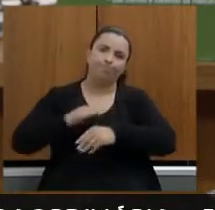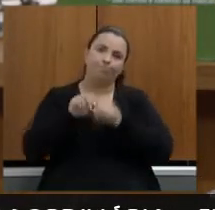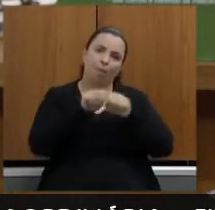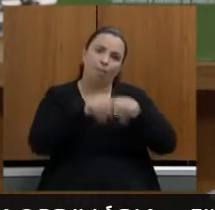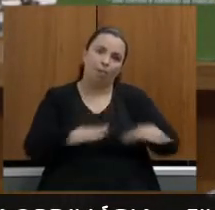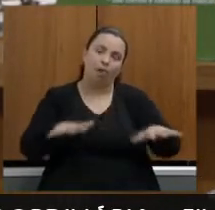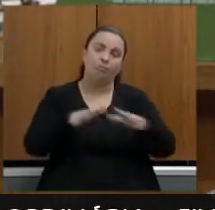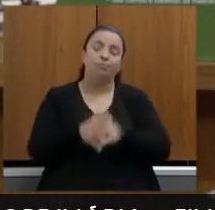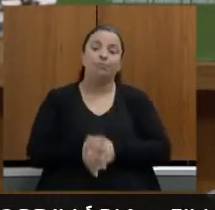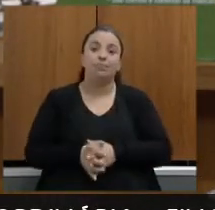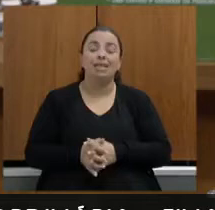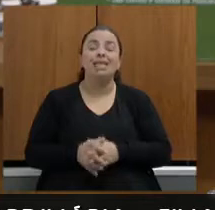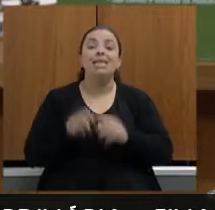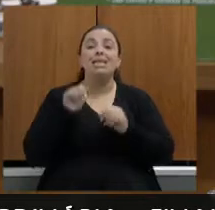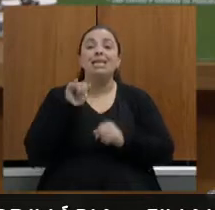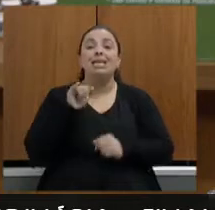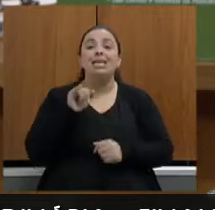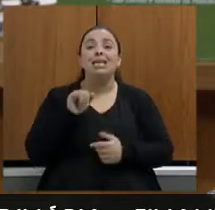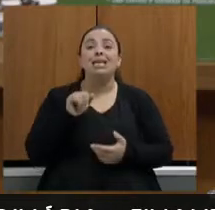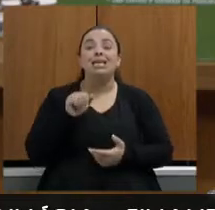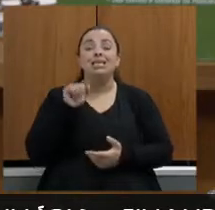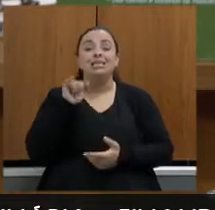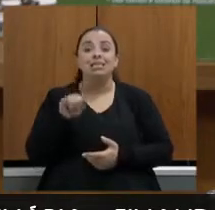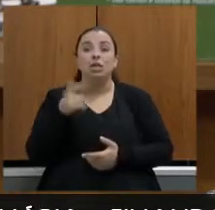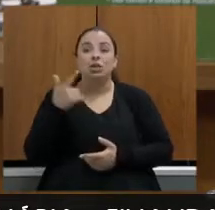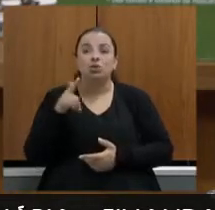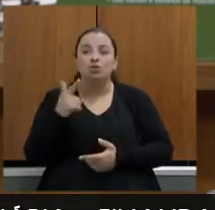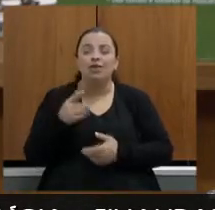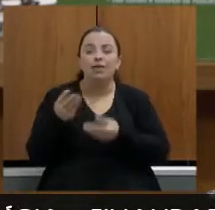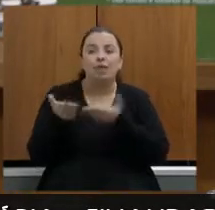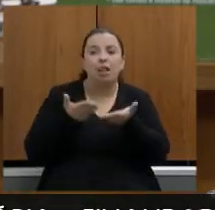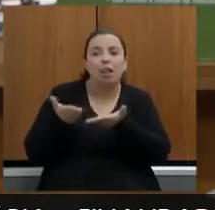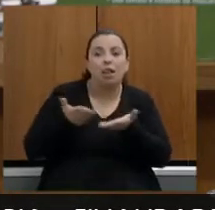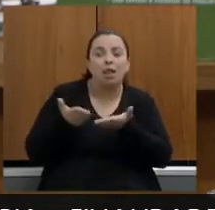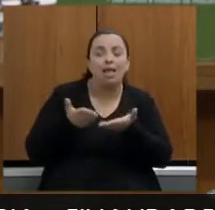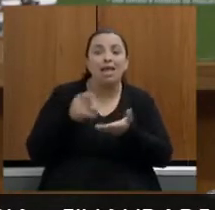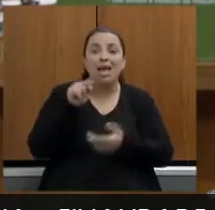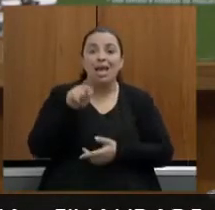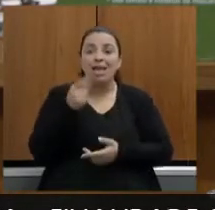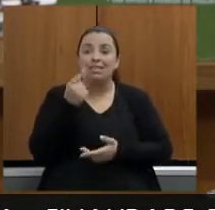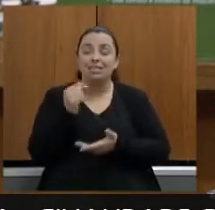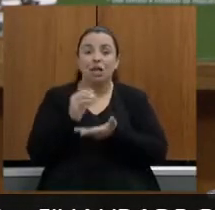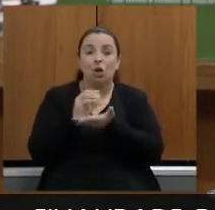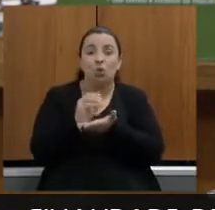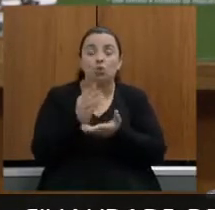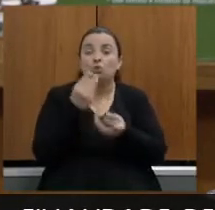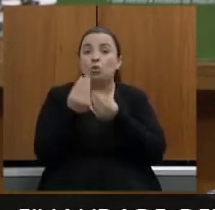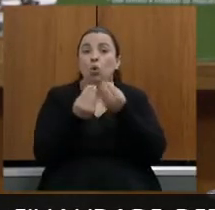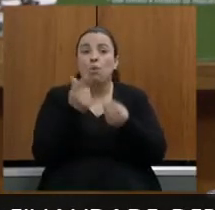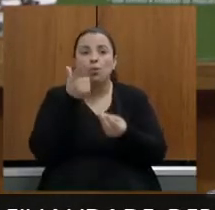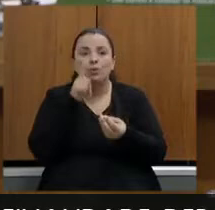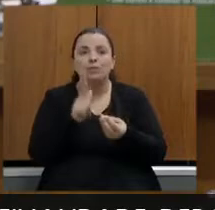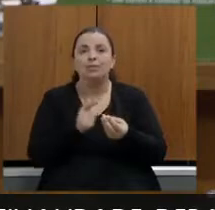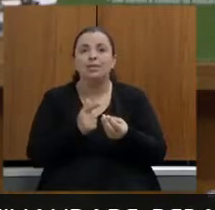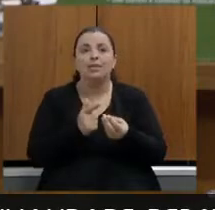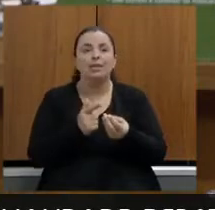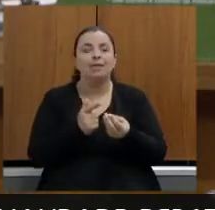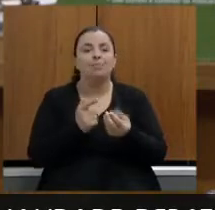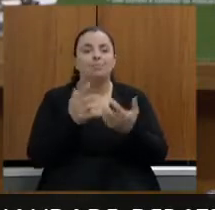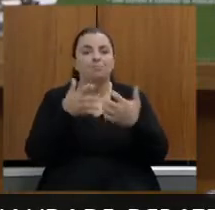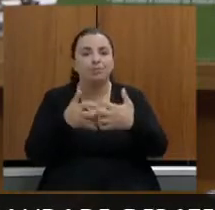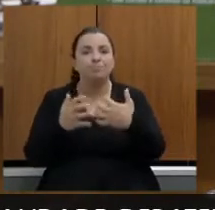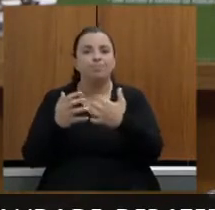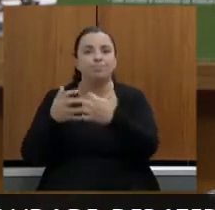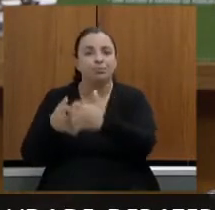com os recursos previstos para aquele anexo contemplar todas e tentando contemplar o maior